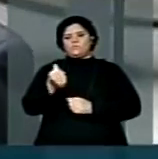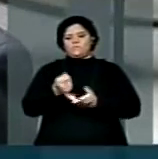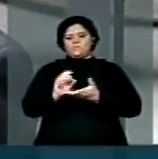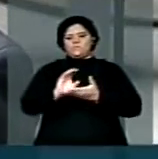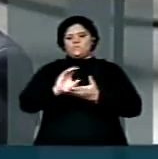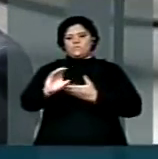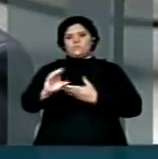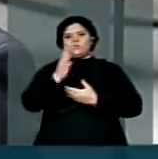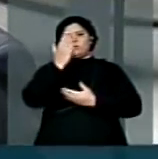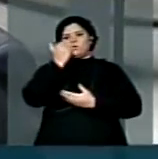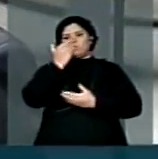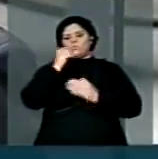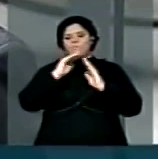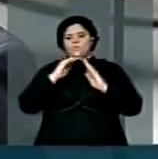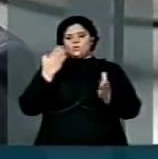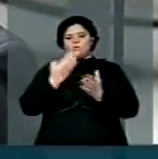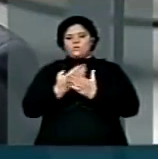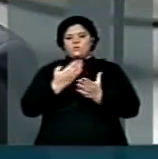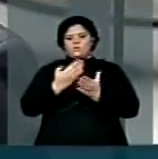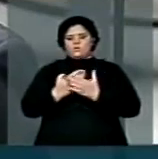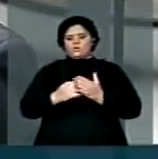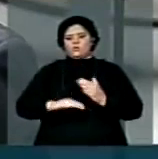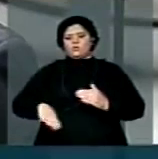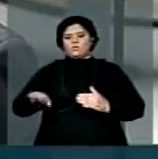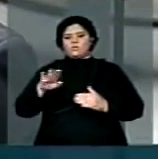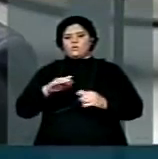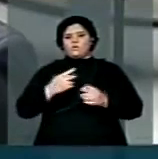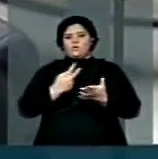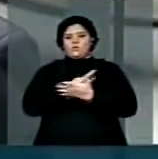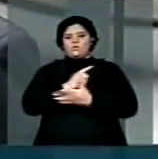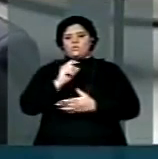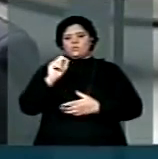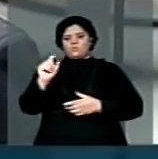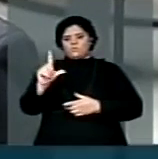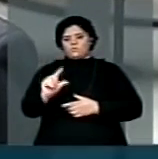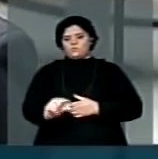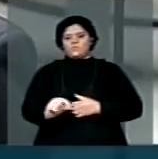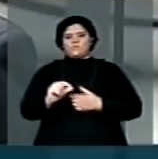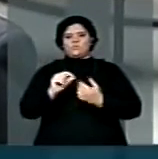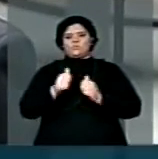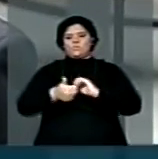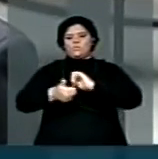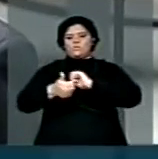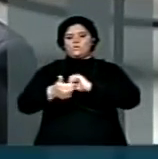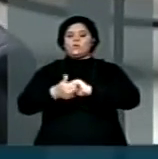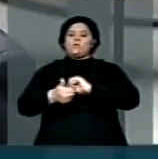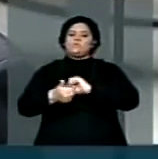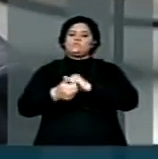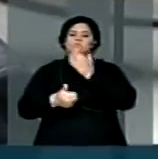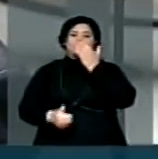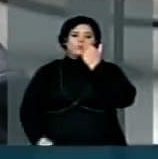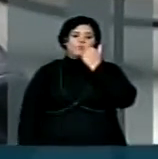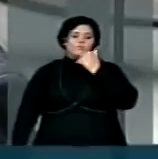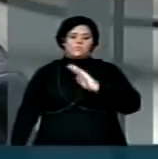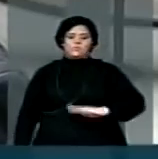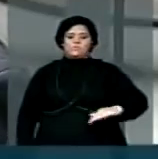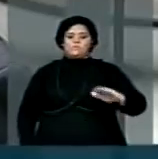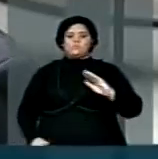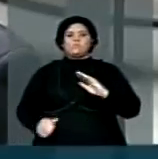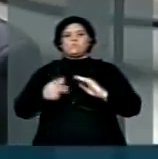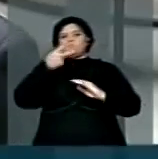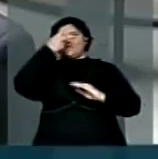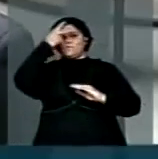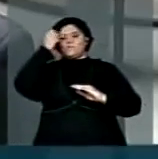tem feito com que diminua a qualidade da merenda nas escolas, tem feito com que prefeitos contestem a